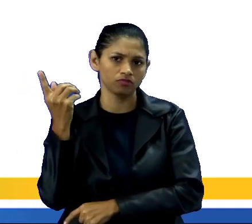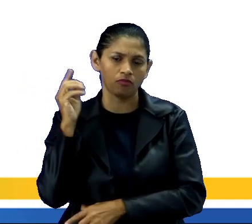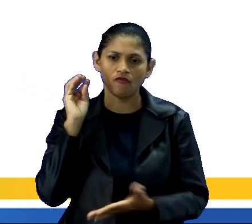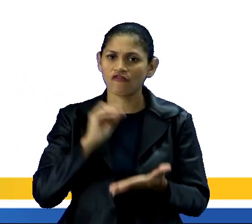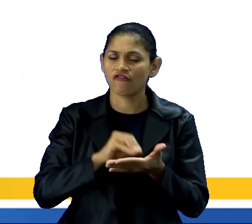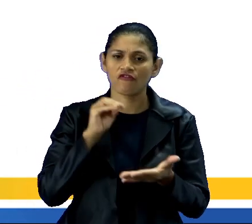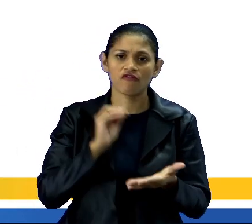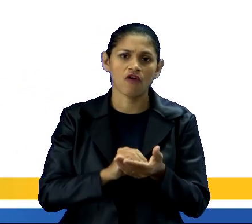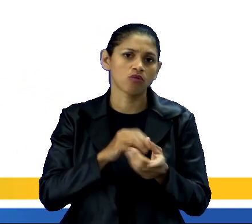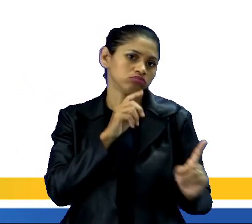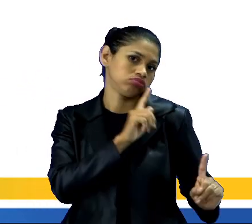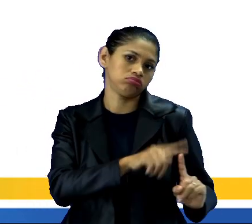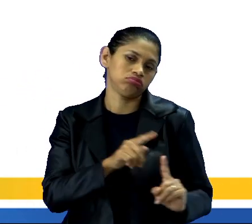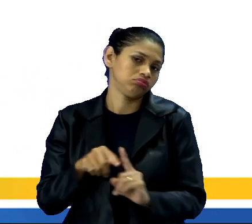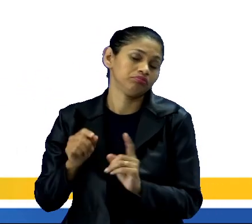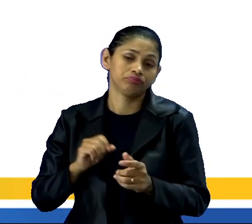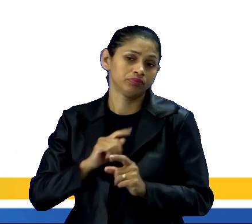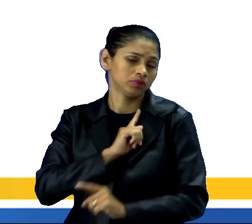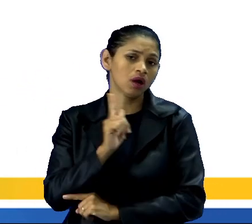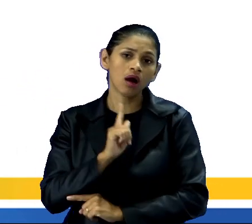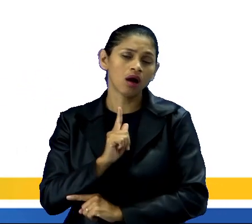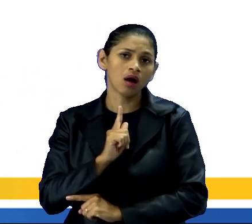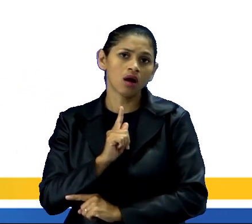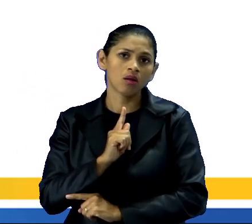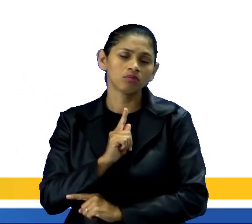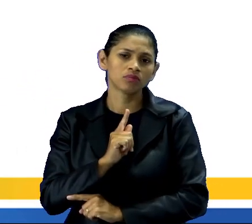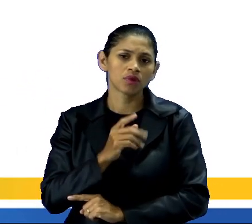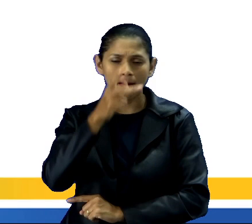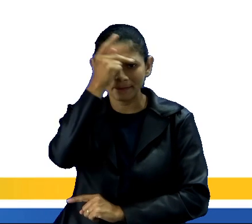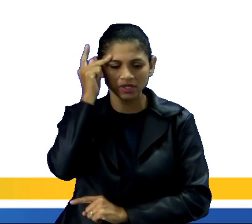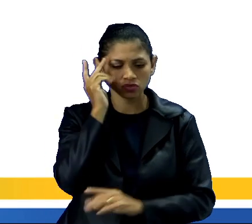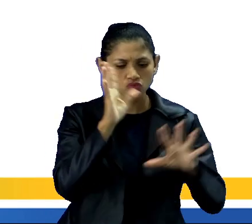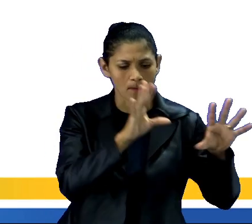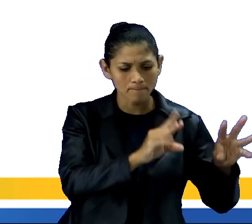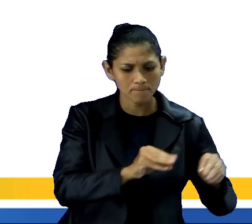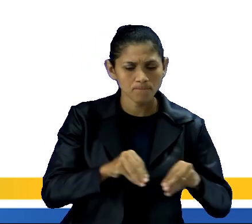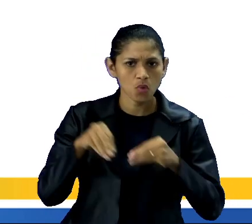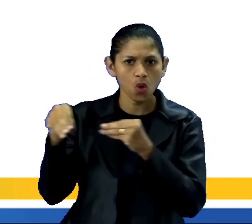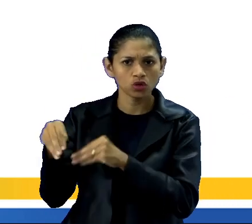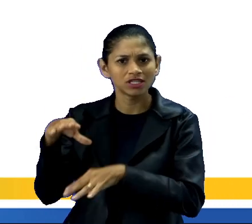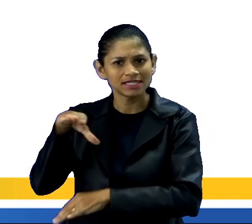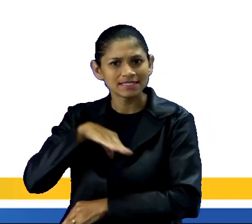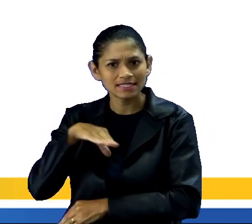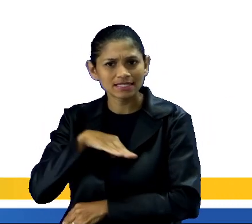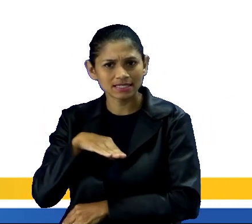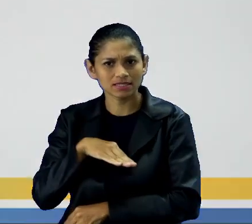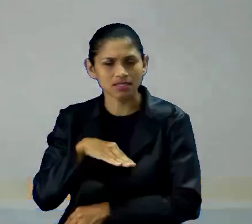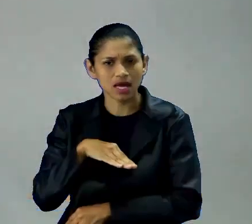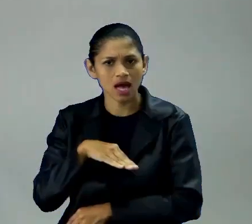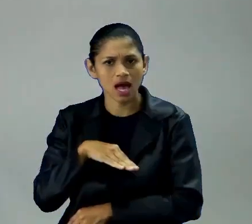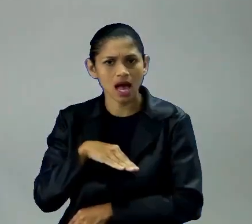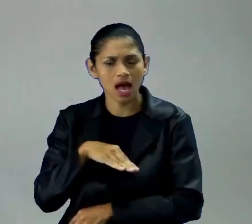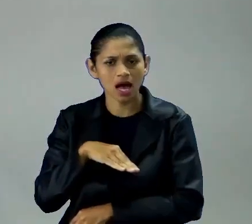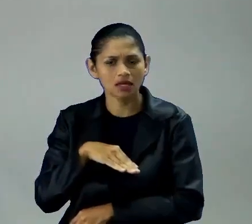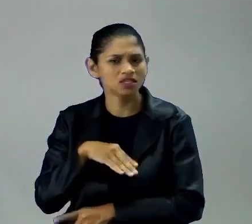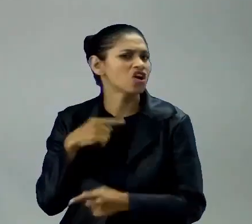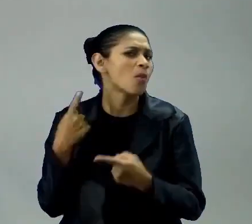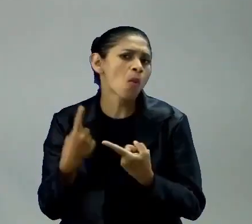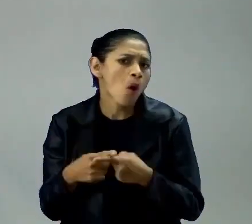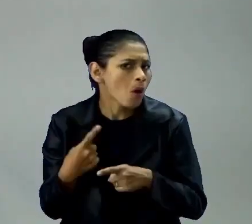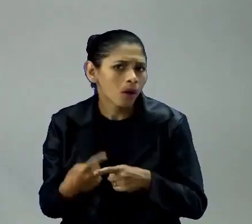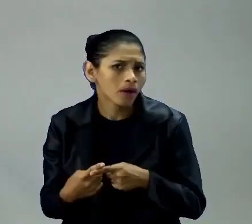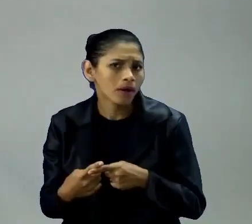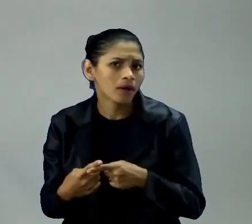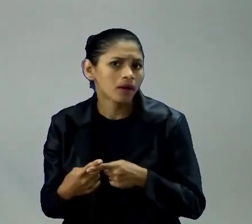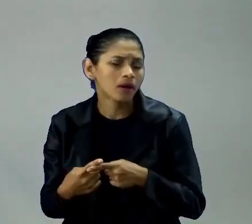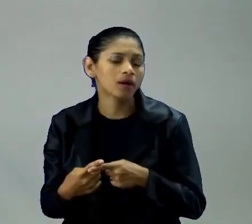Quando alguém muda de cidade, faz isso motivado por algo, né, Se eu vou me mudar, se eu vou deixar o meu